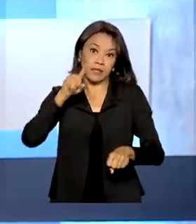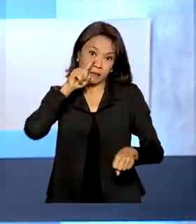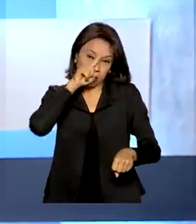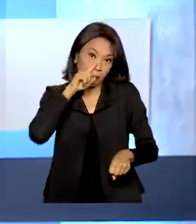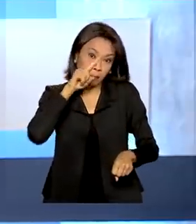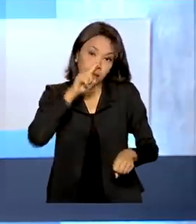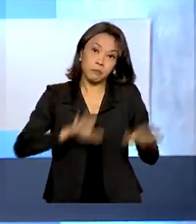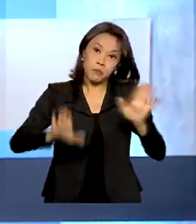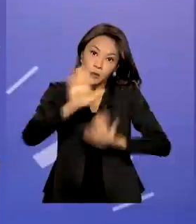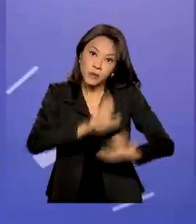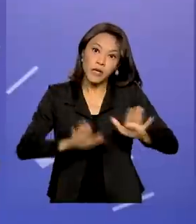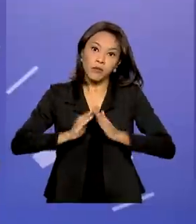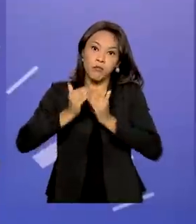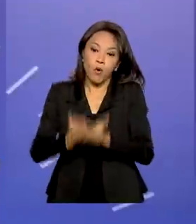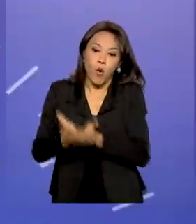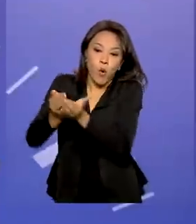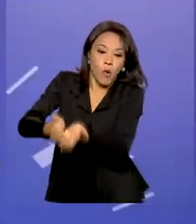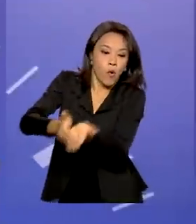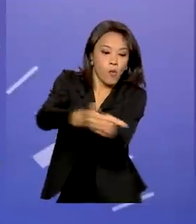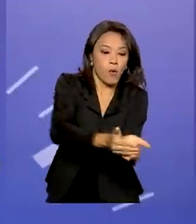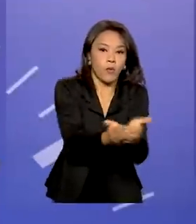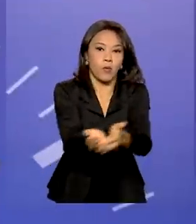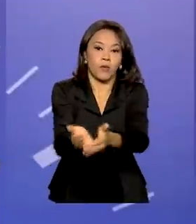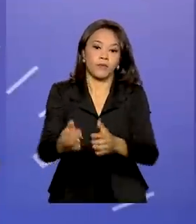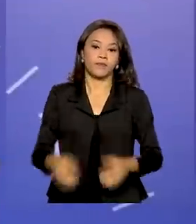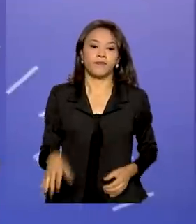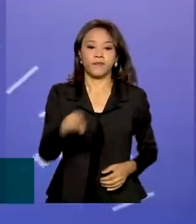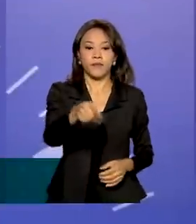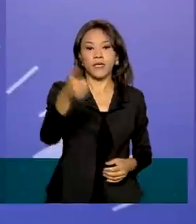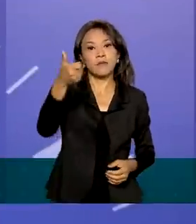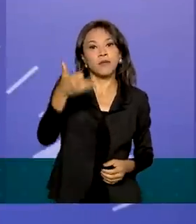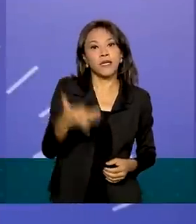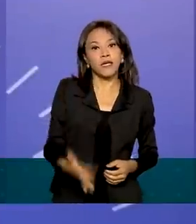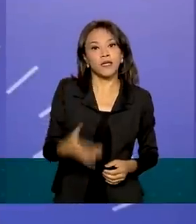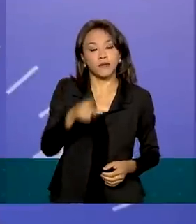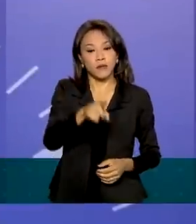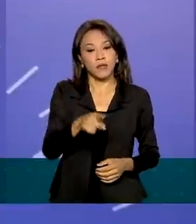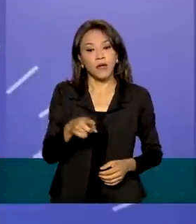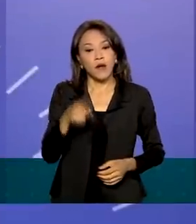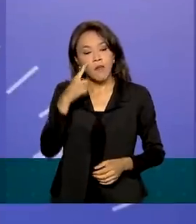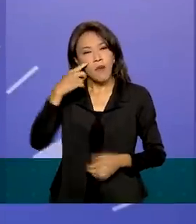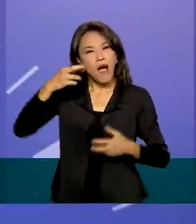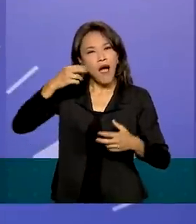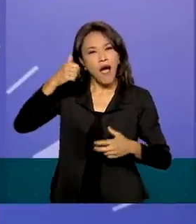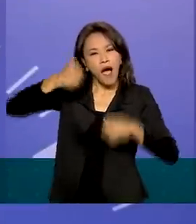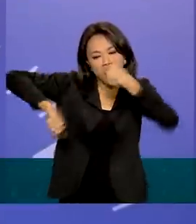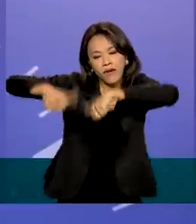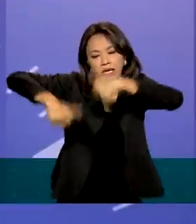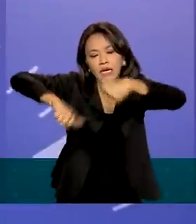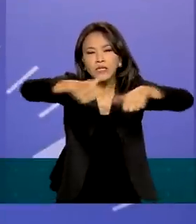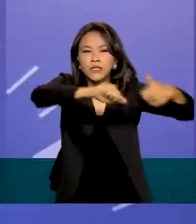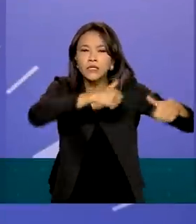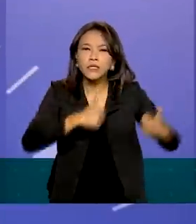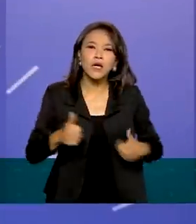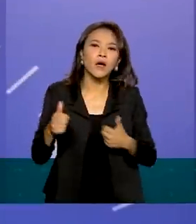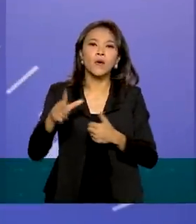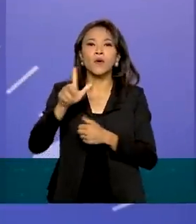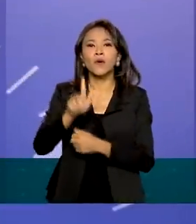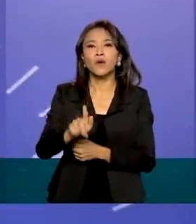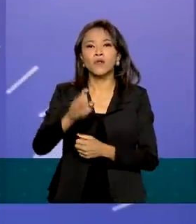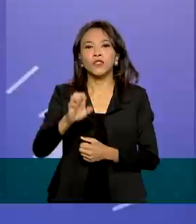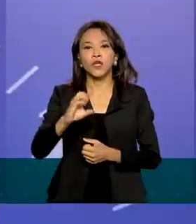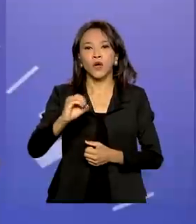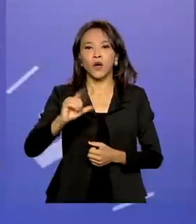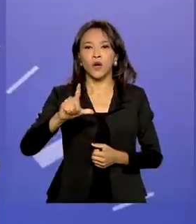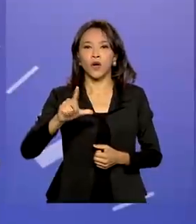comentou sobre. Uma delas envolve a avaliação de possíveis riscos geológicos em atrativos de ecoturismo de todo